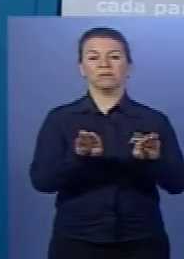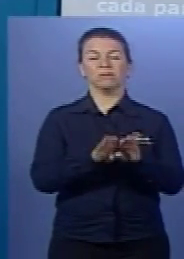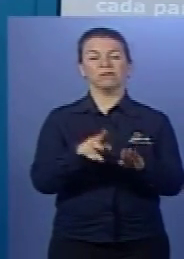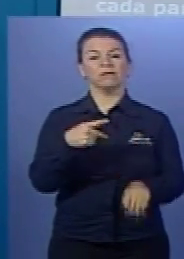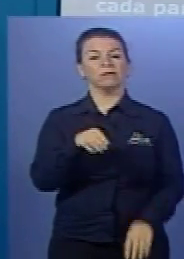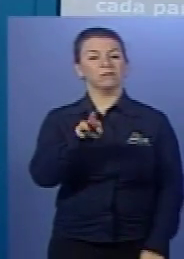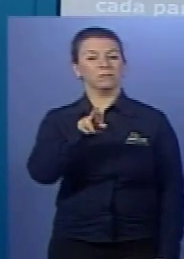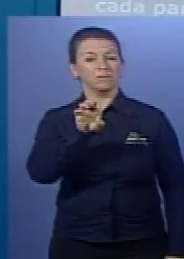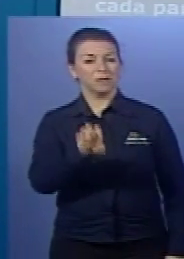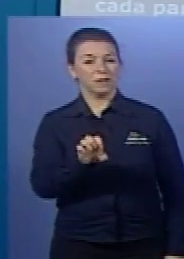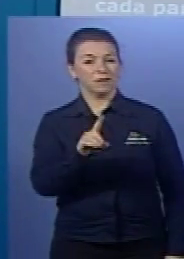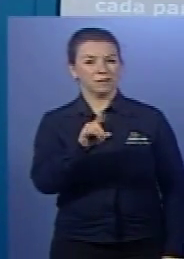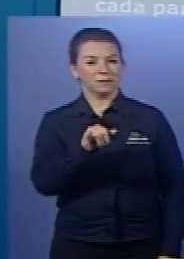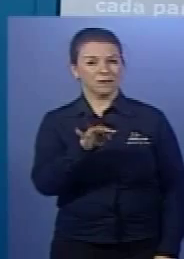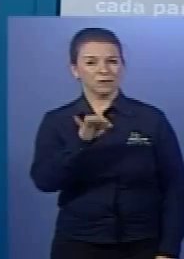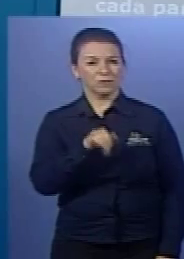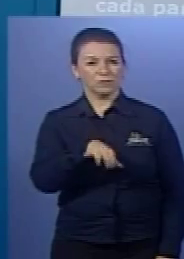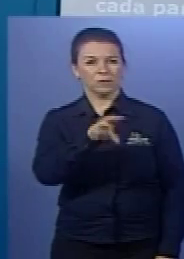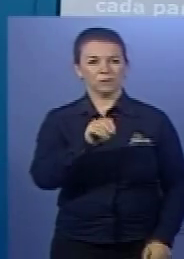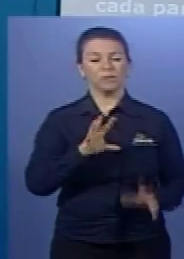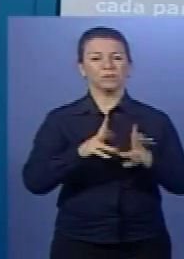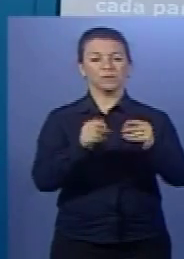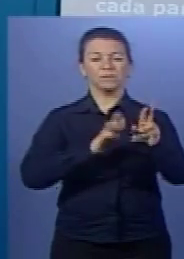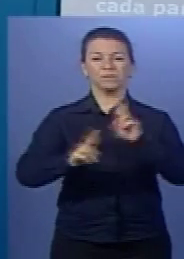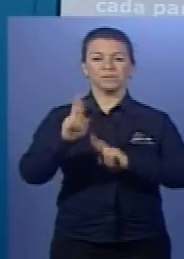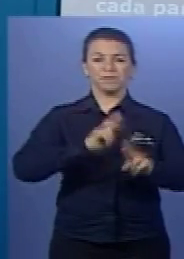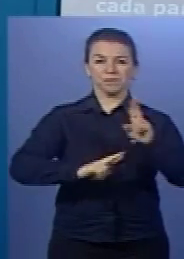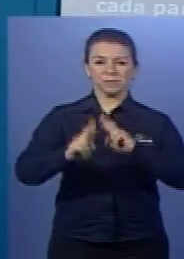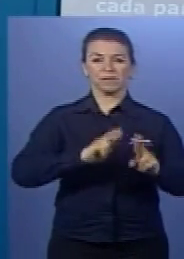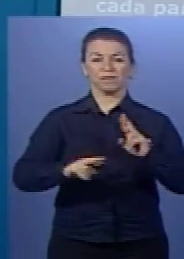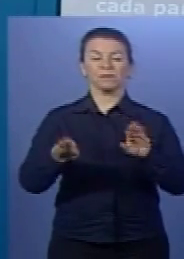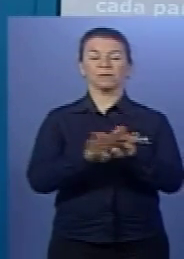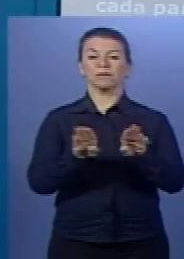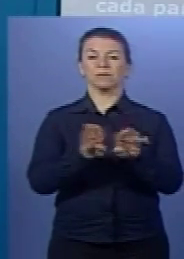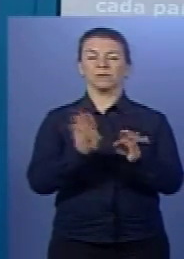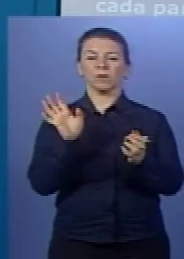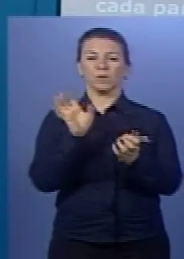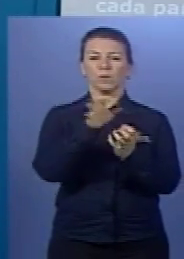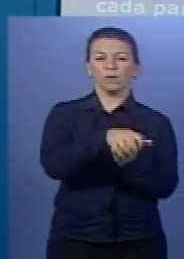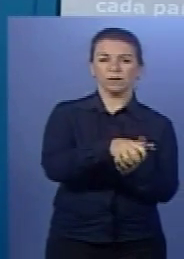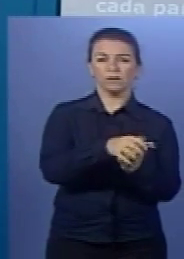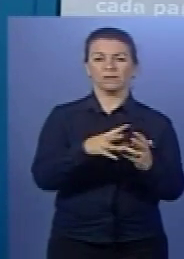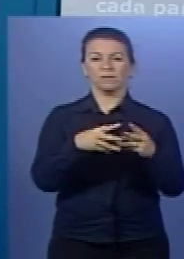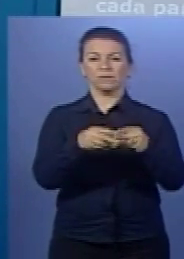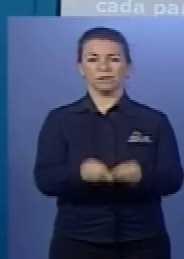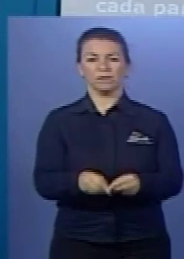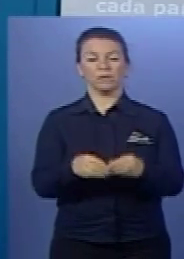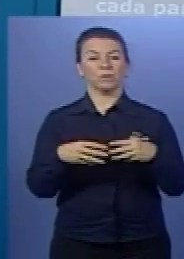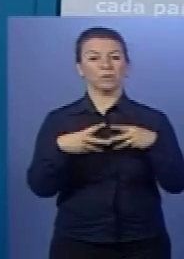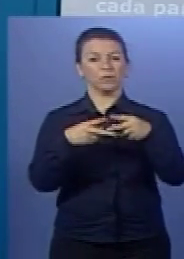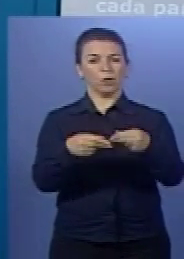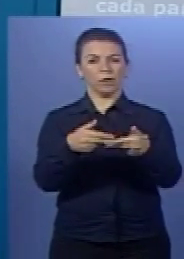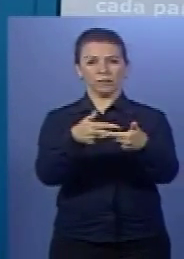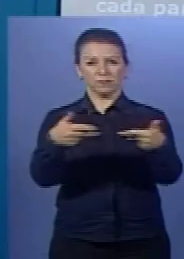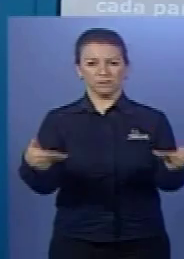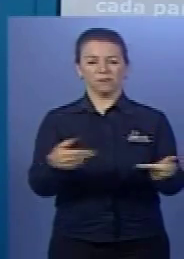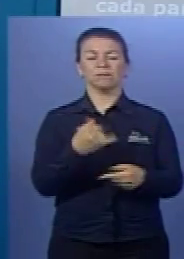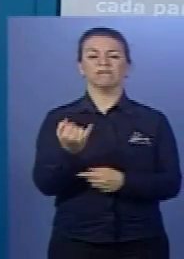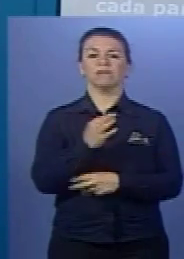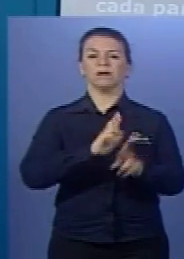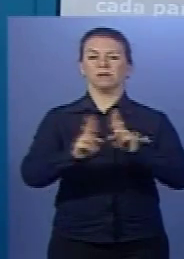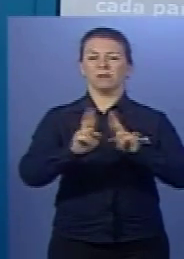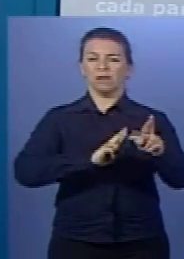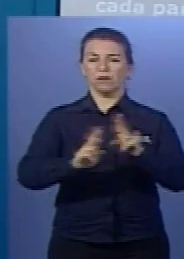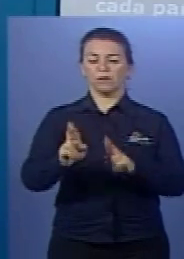Ah, então são relações ecológicas, né? O que é canibalismo, que é parasitismo, que é amensalismo. Essas